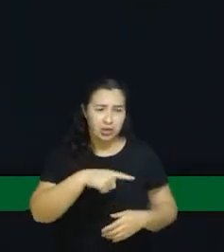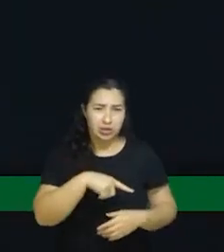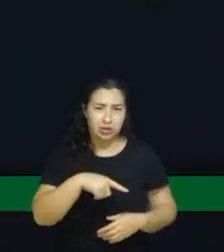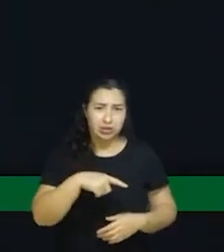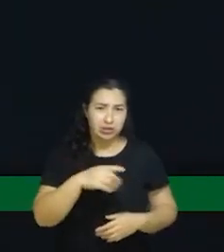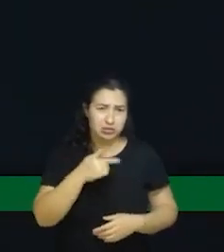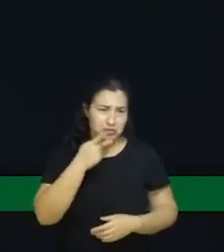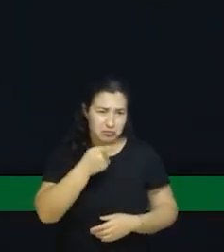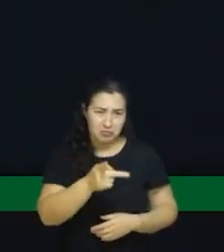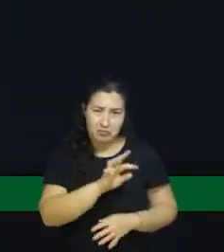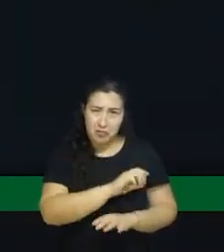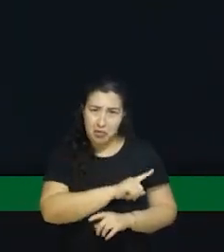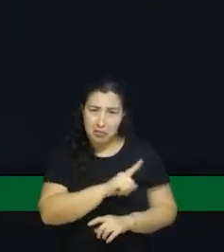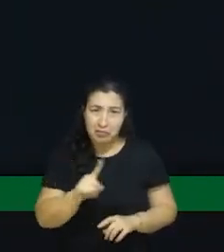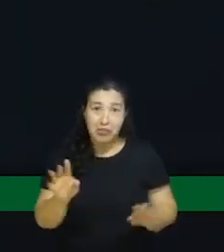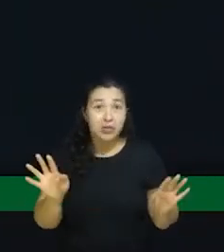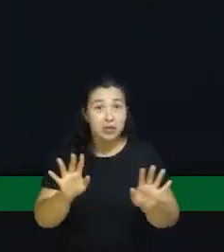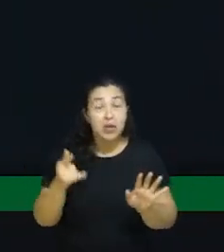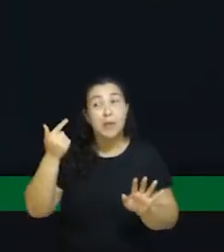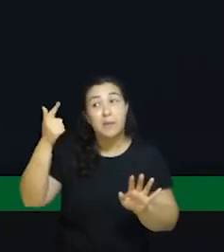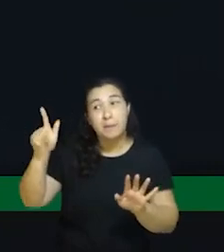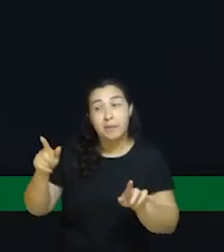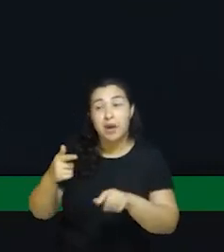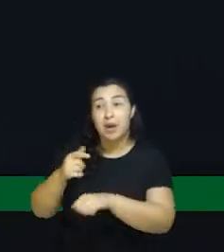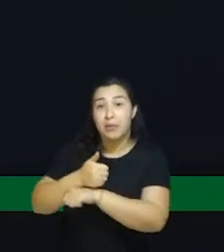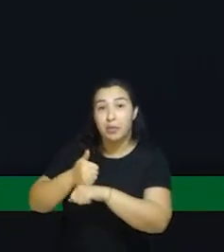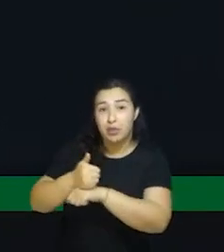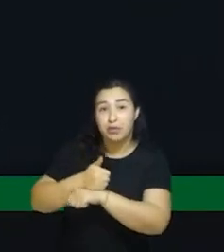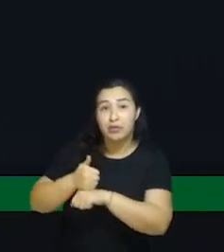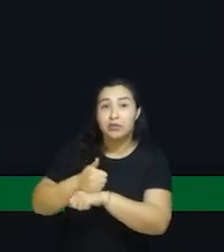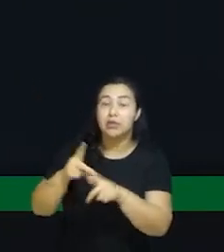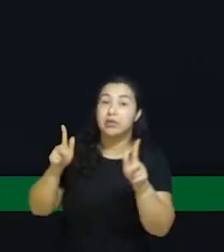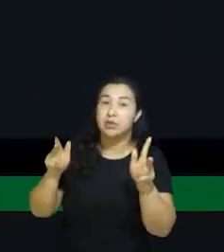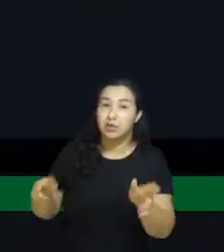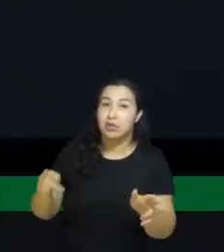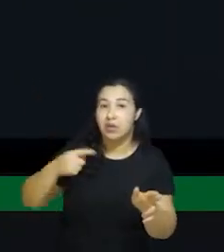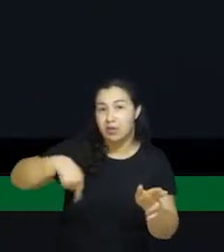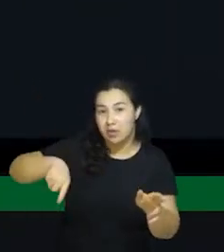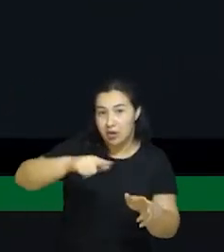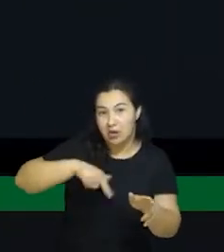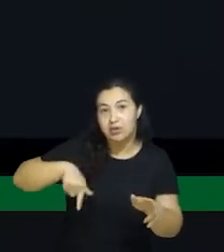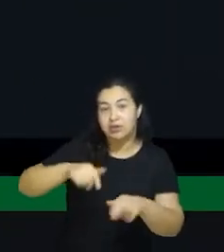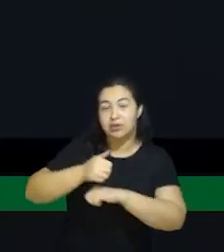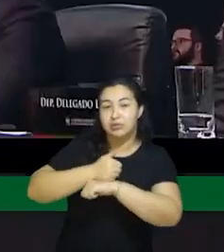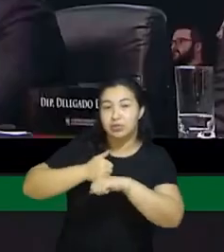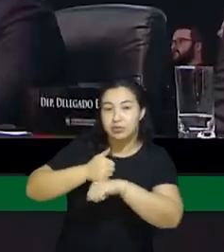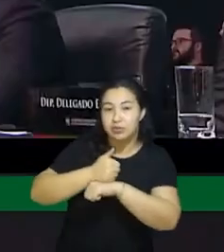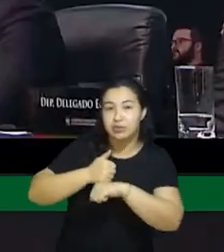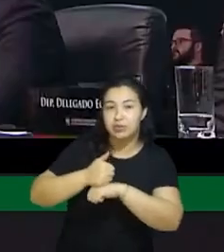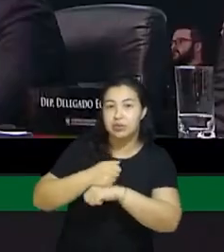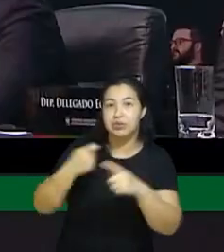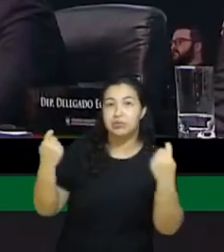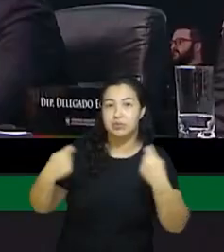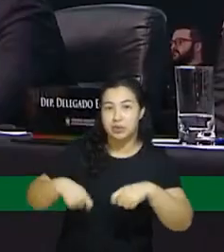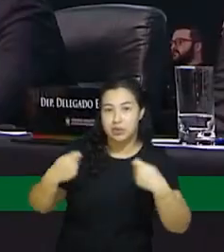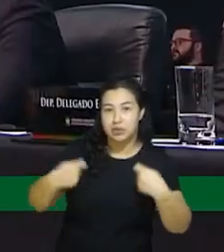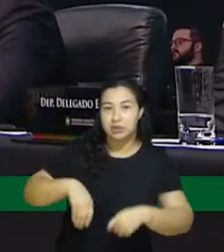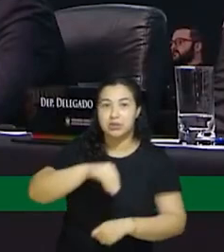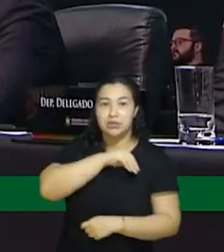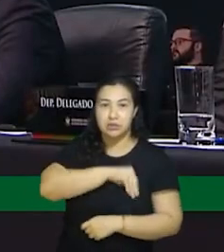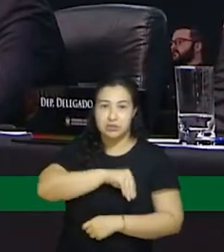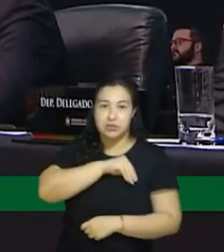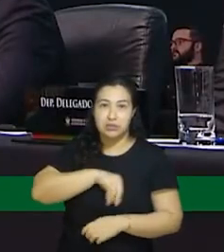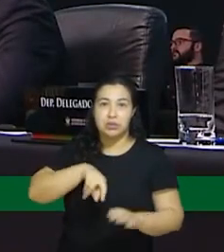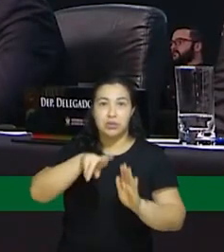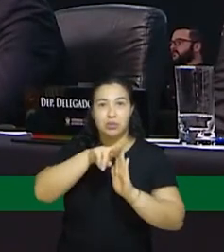Mas, assim como qualquer outro profissional do nosso país, o mestre de capoeira, o profissional da capoeira deve ter uma regulamentação